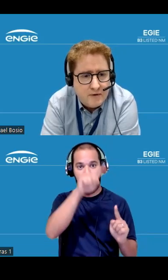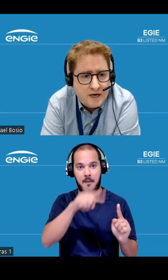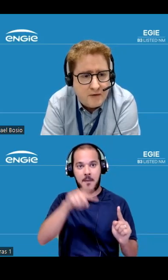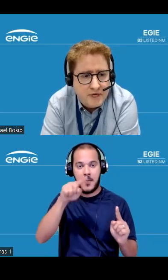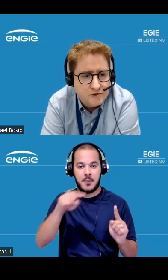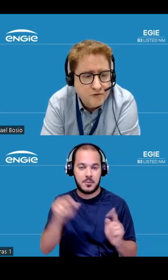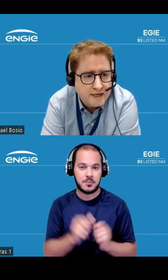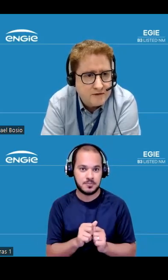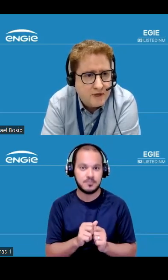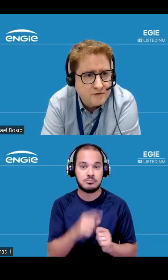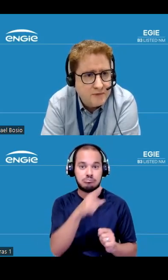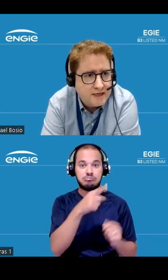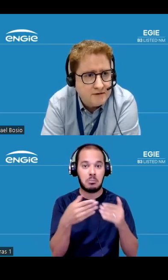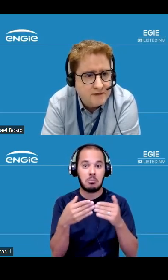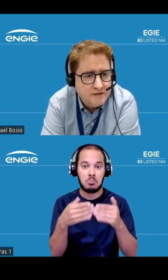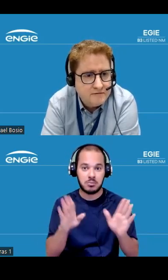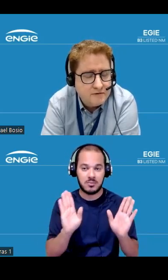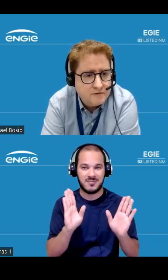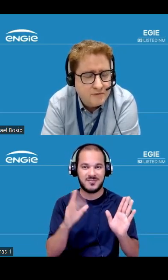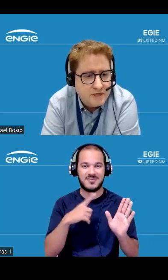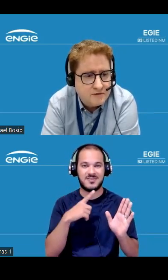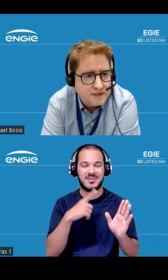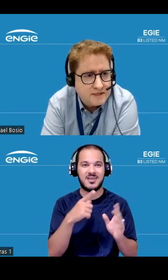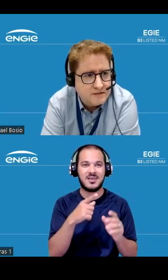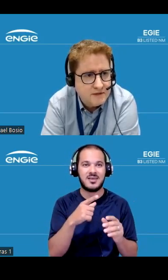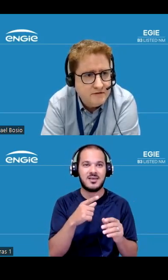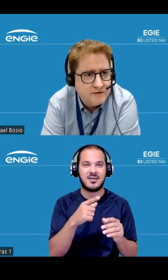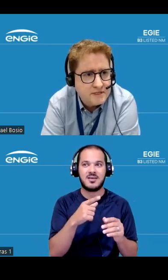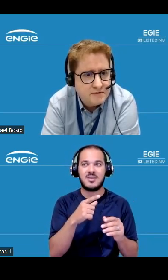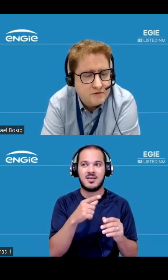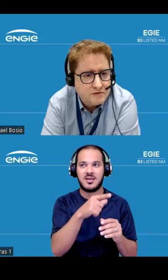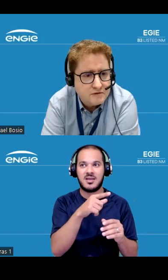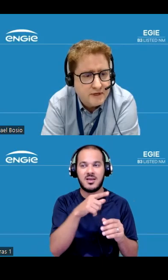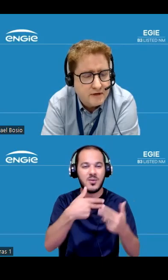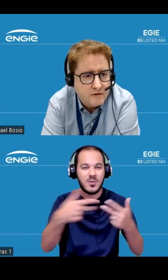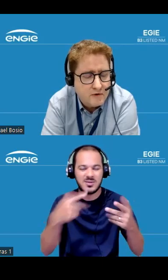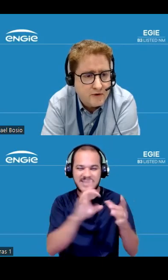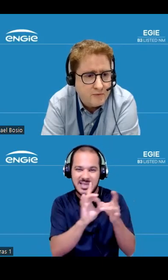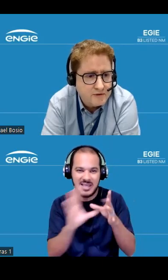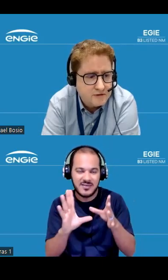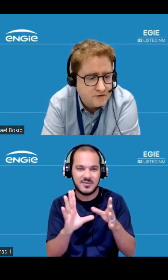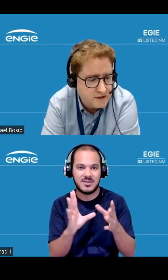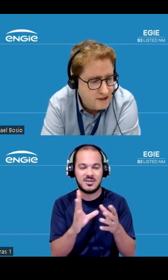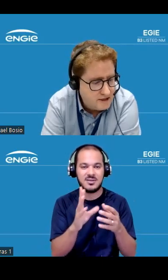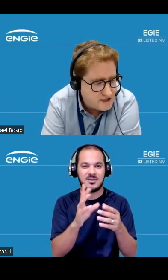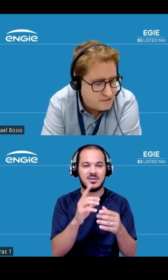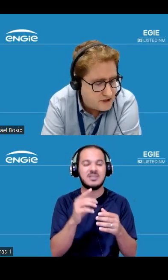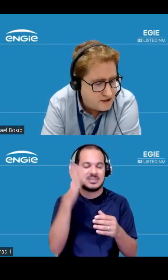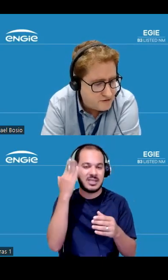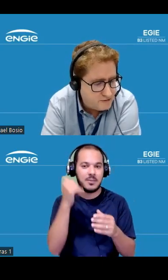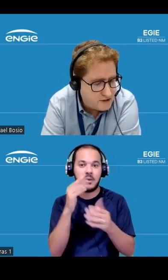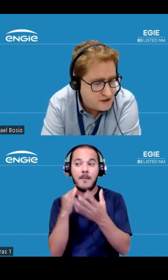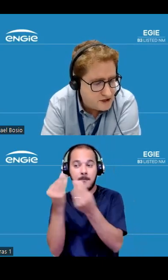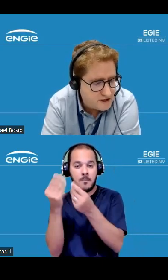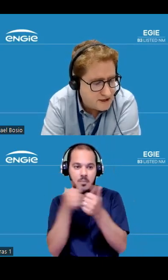da abertura gradual do mercado livre do ambiente de contratação livre esse ano todos quem acompanha o setor sabe